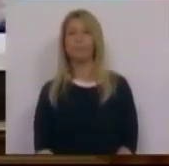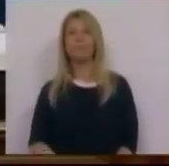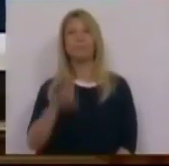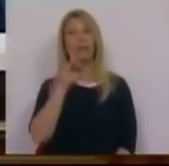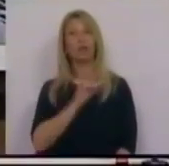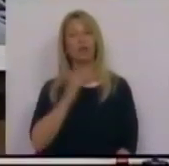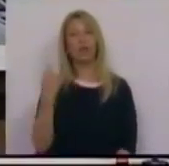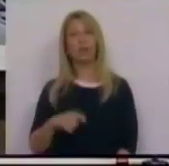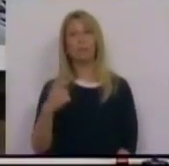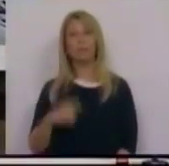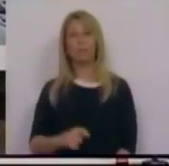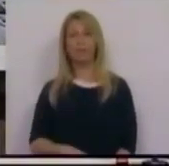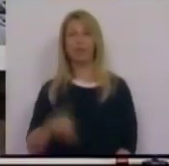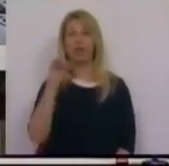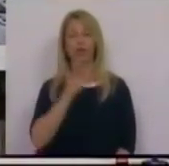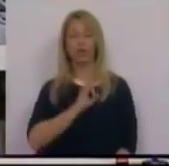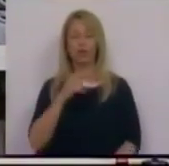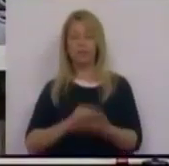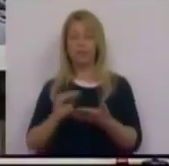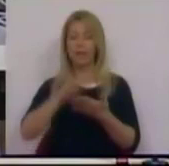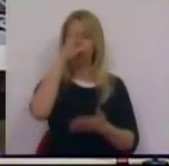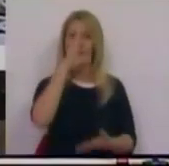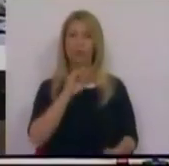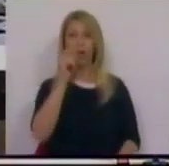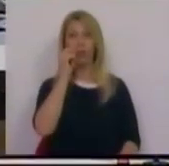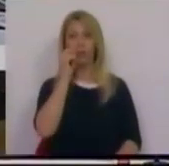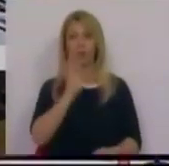Sra. Presidente, Sra. Secretária de Estado, Srs.